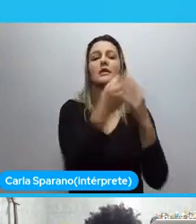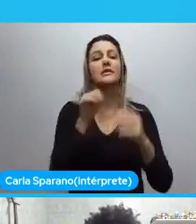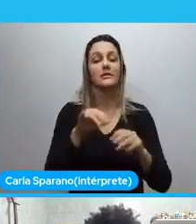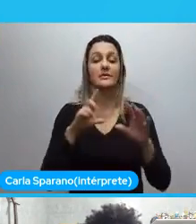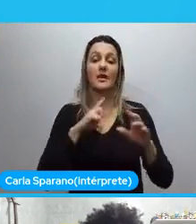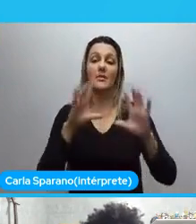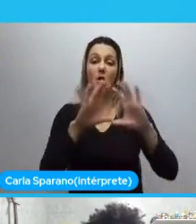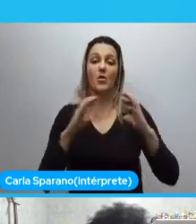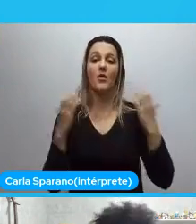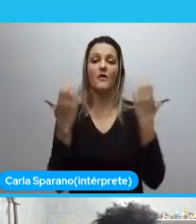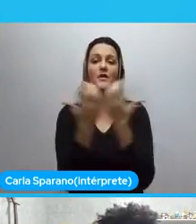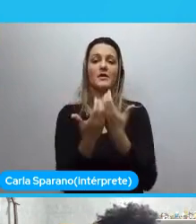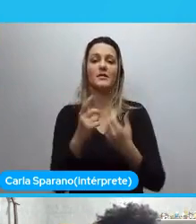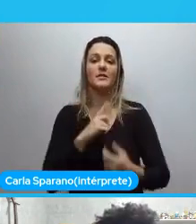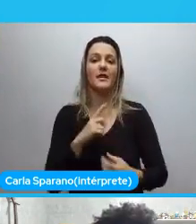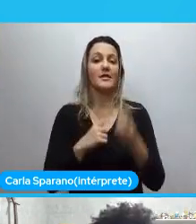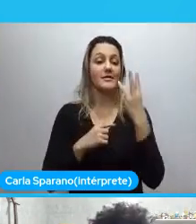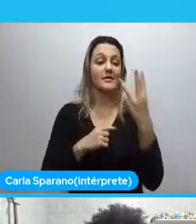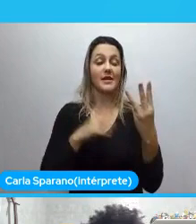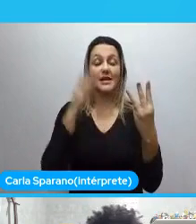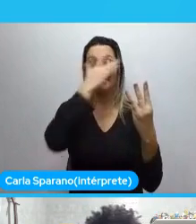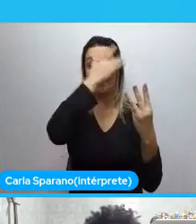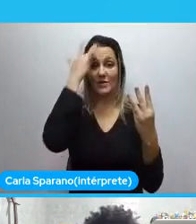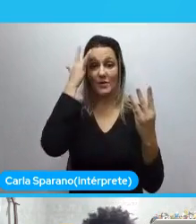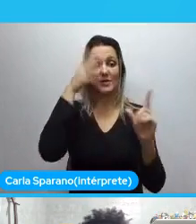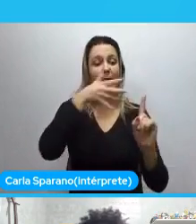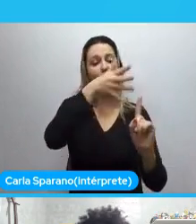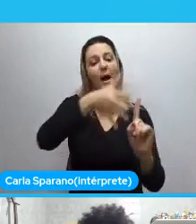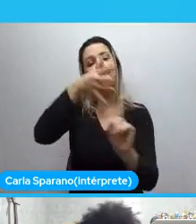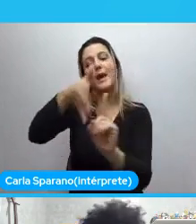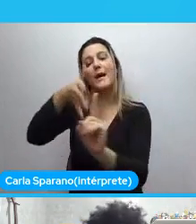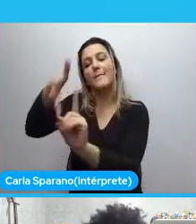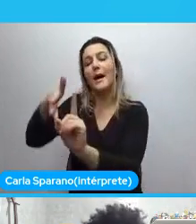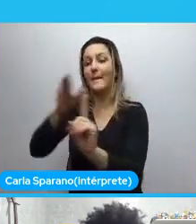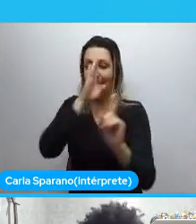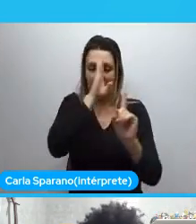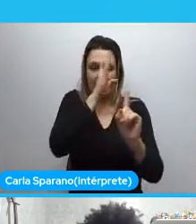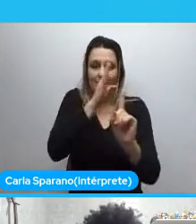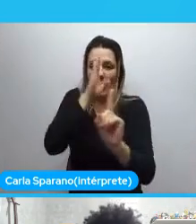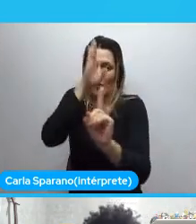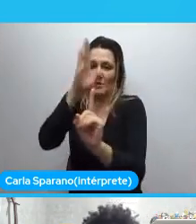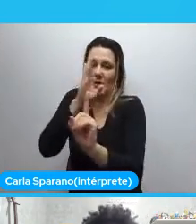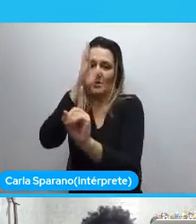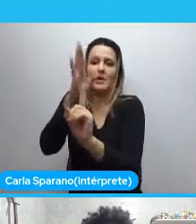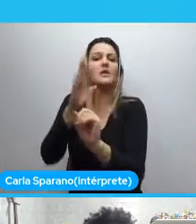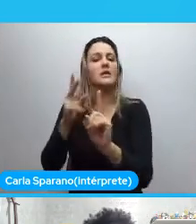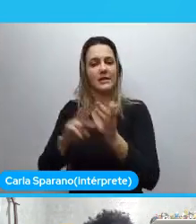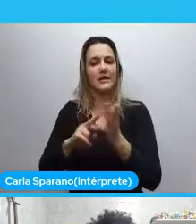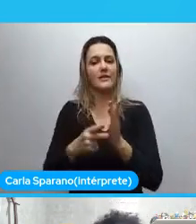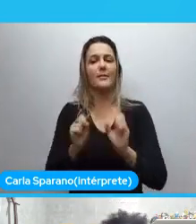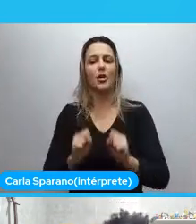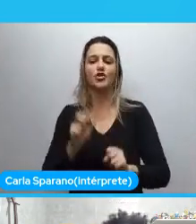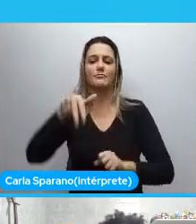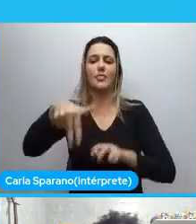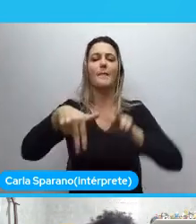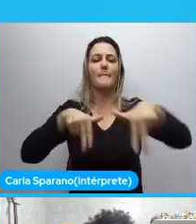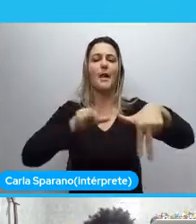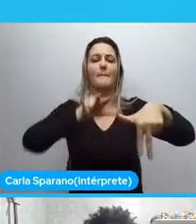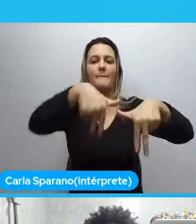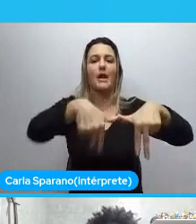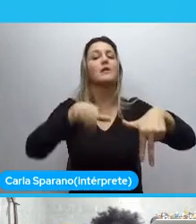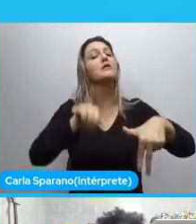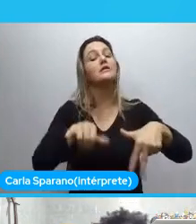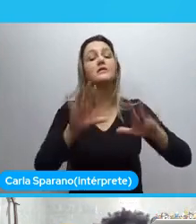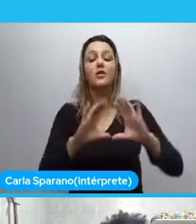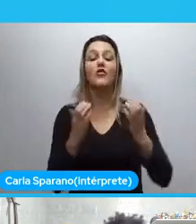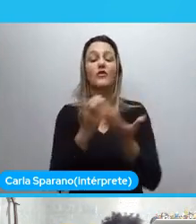Como essa. Que coloca três pessoas negras. Como Knut. Ela está me dizendo. Que eu posso ocupar aquele espaço. Mas quando a gente vai. Numa conferência. Que não tem pessoas